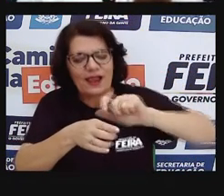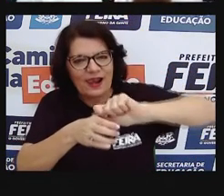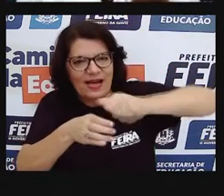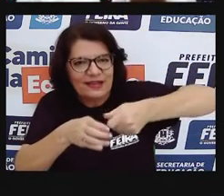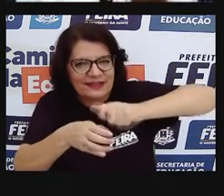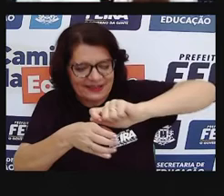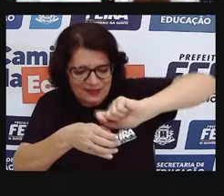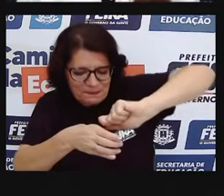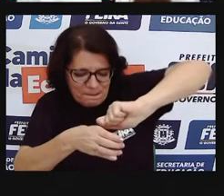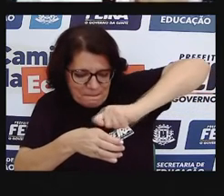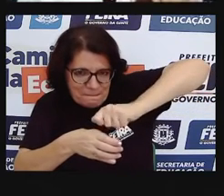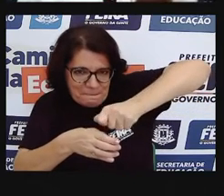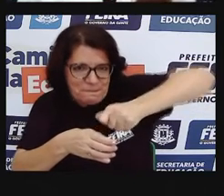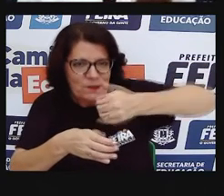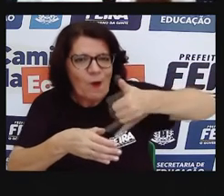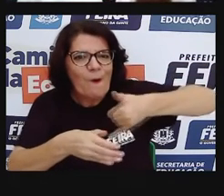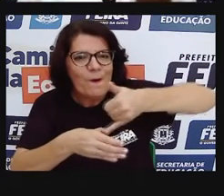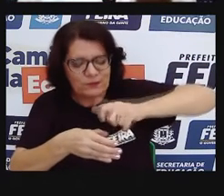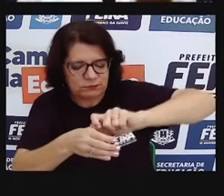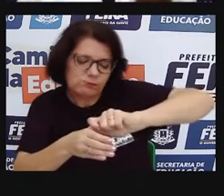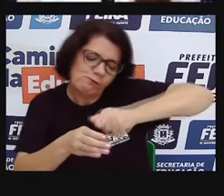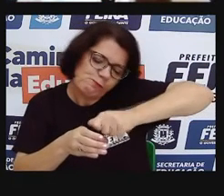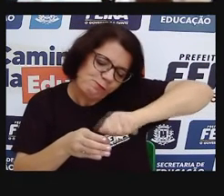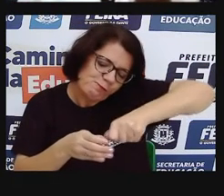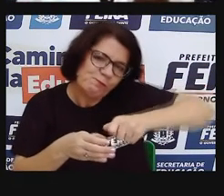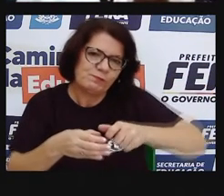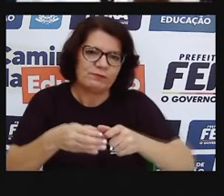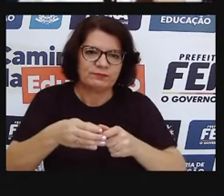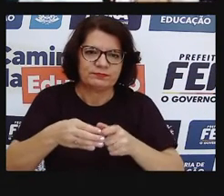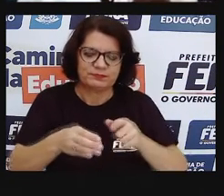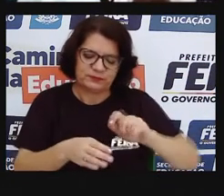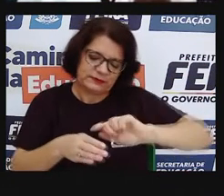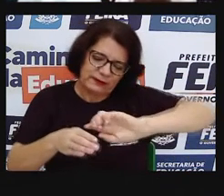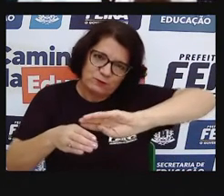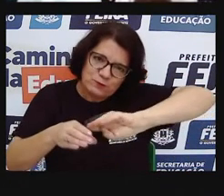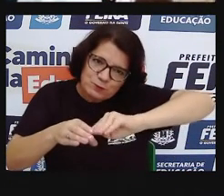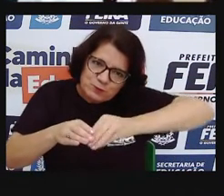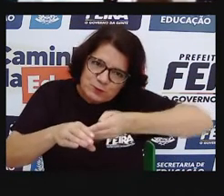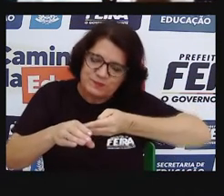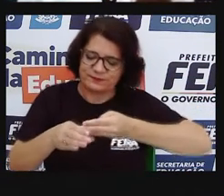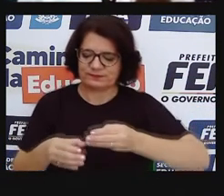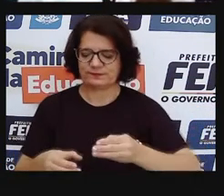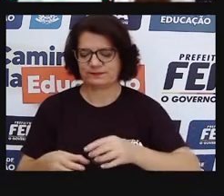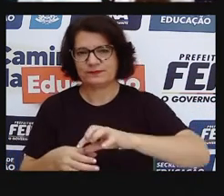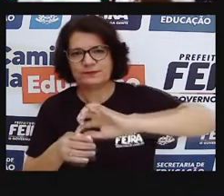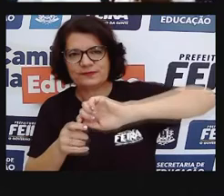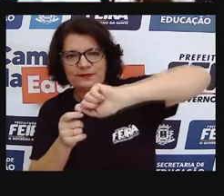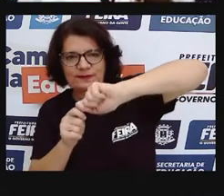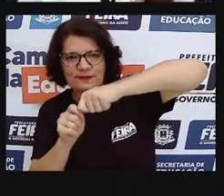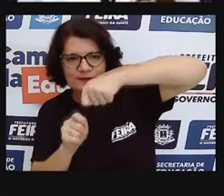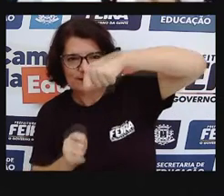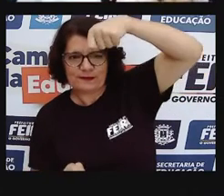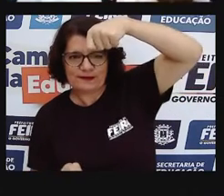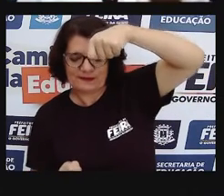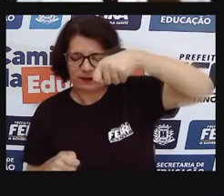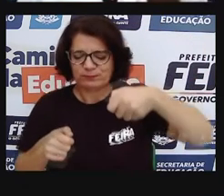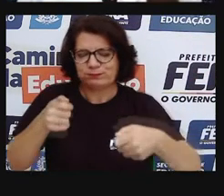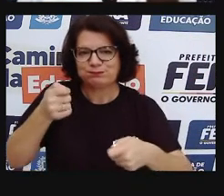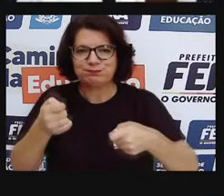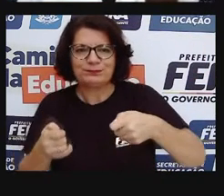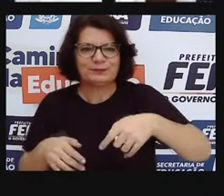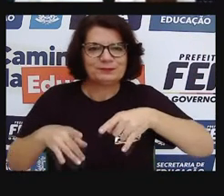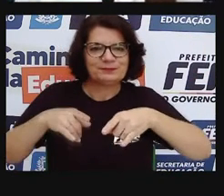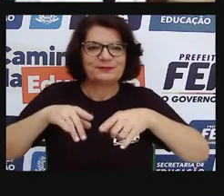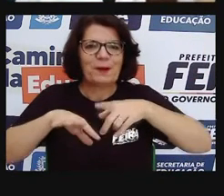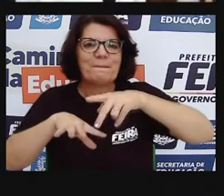casa, e fazia, né, os brinquedos, então, como isso é importante pra nossa memória afetiva, né, como isso é